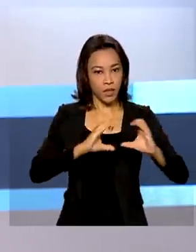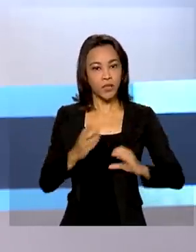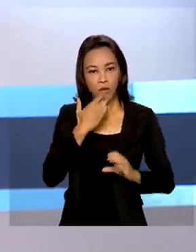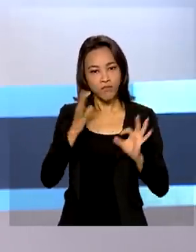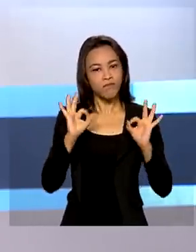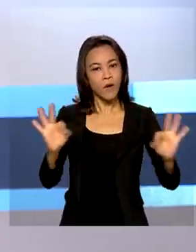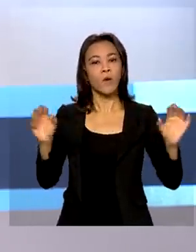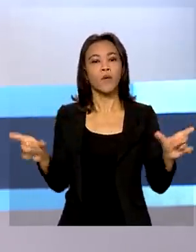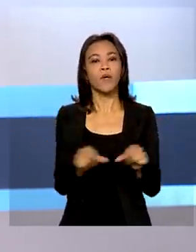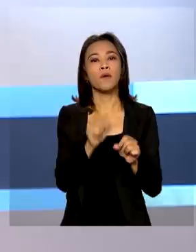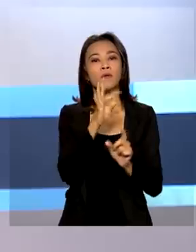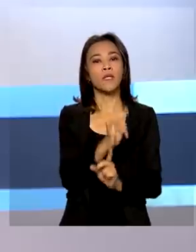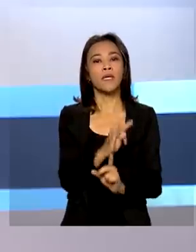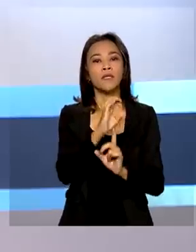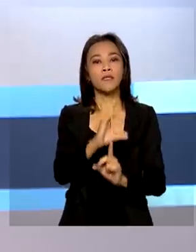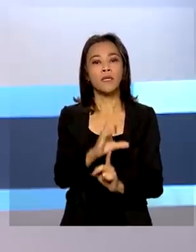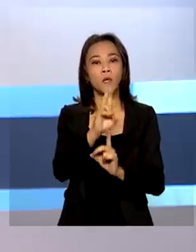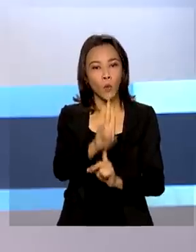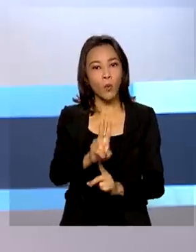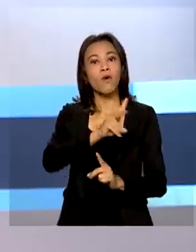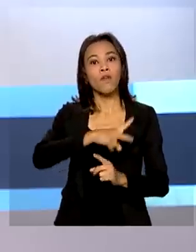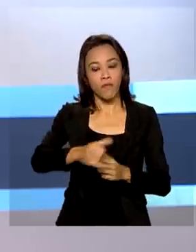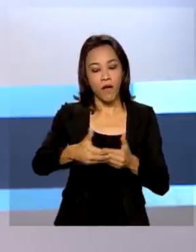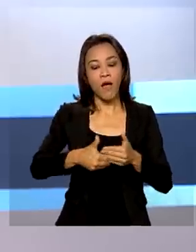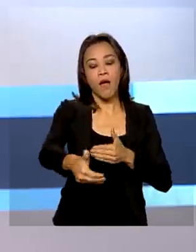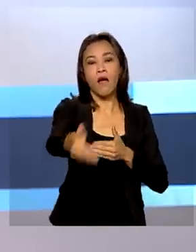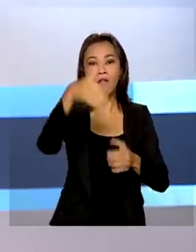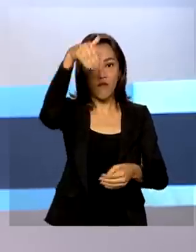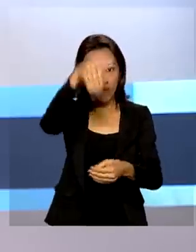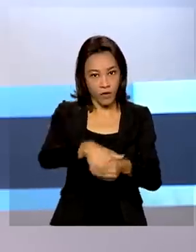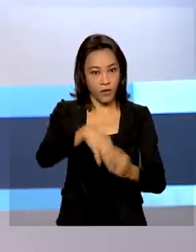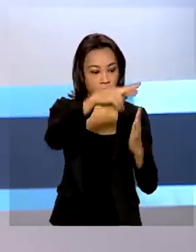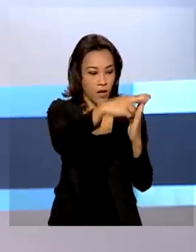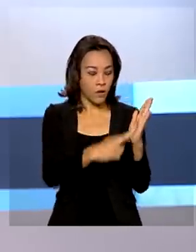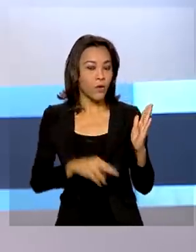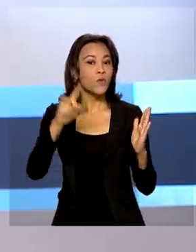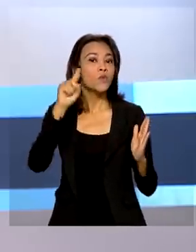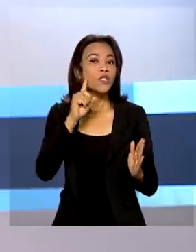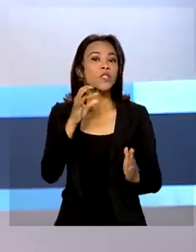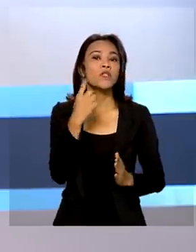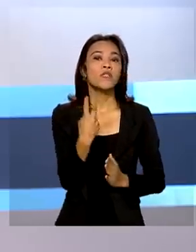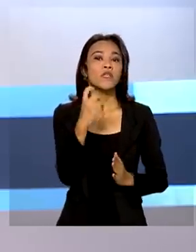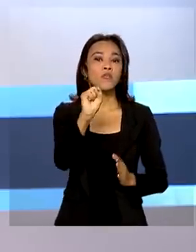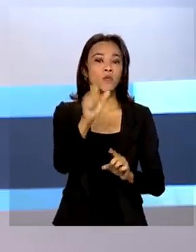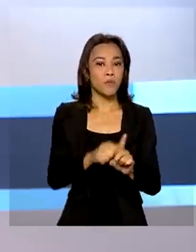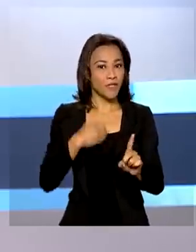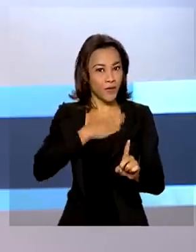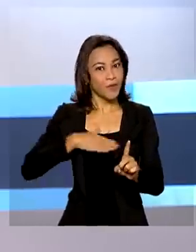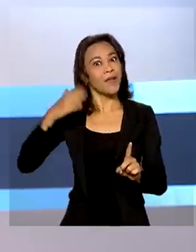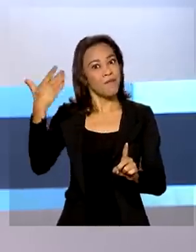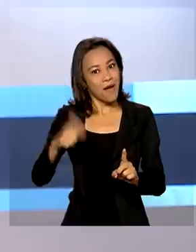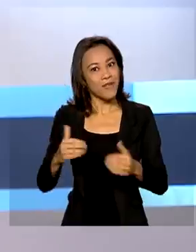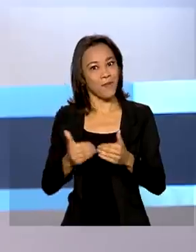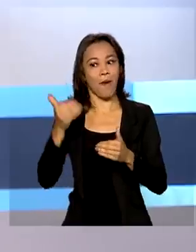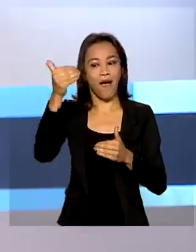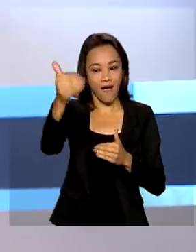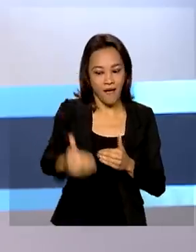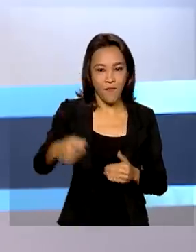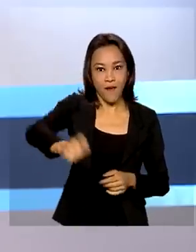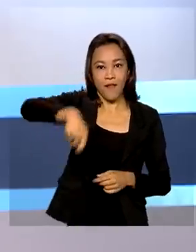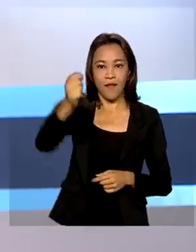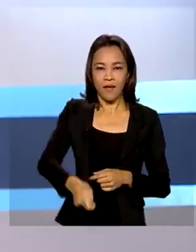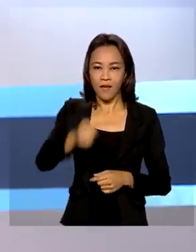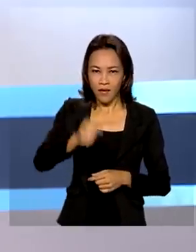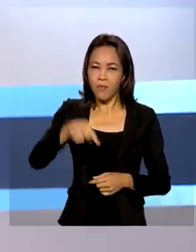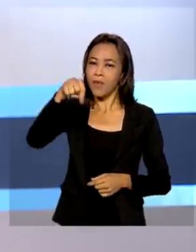de Contas da União vai votar o relatório sobre o 5G no dia 18 de agosto. É mais um passo para o leilão previsto ainda